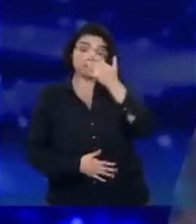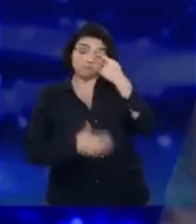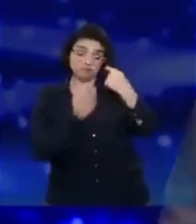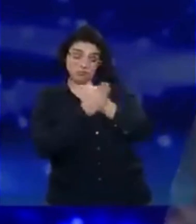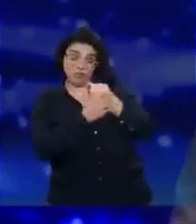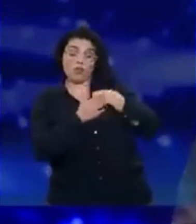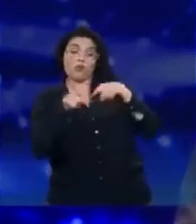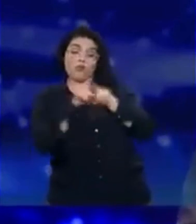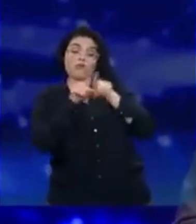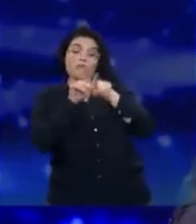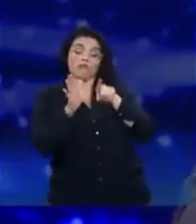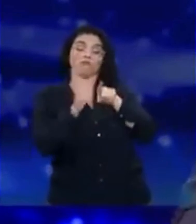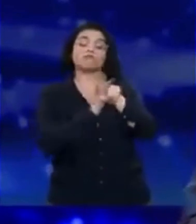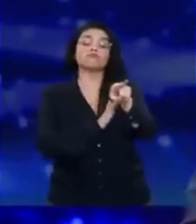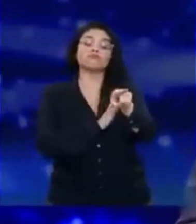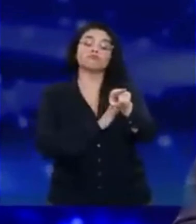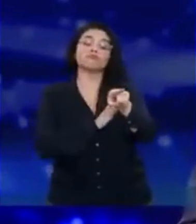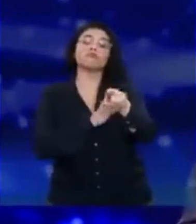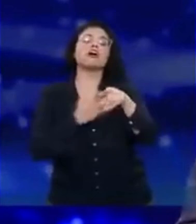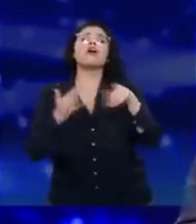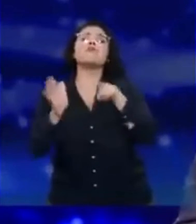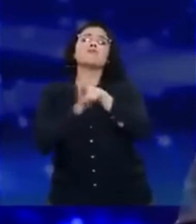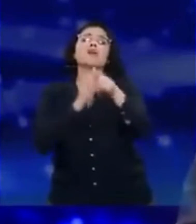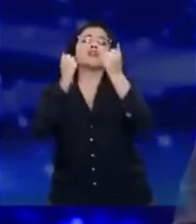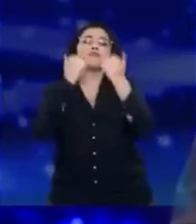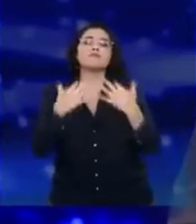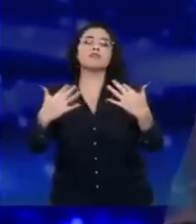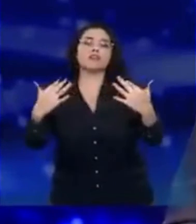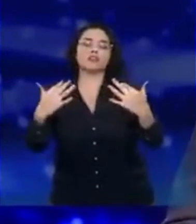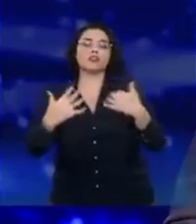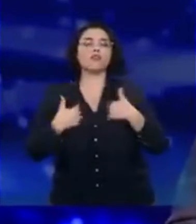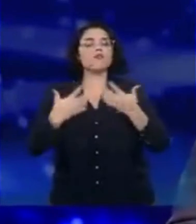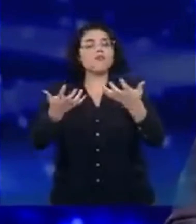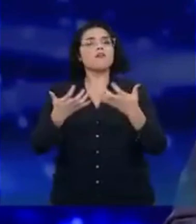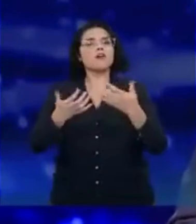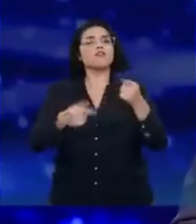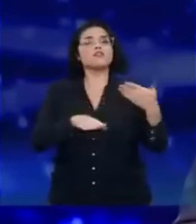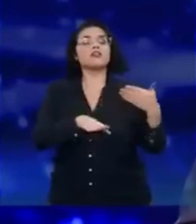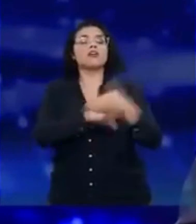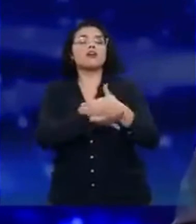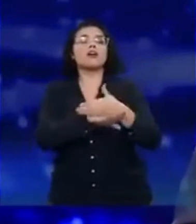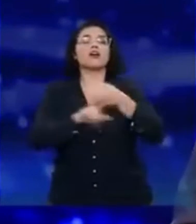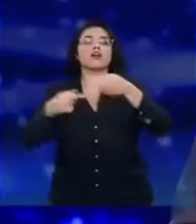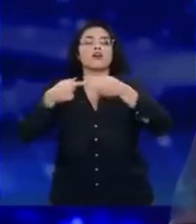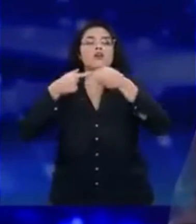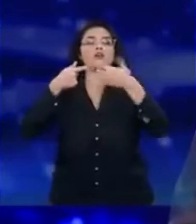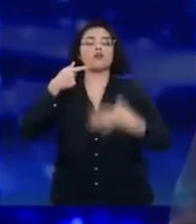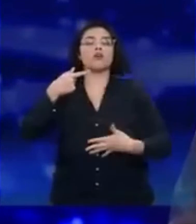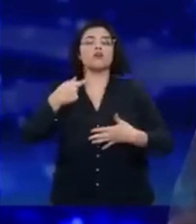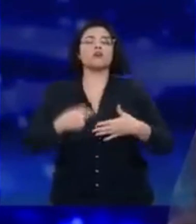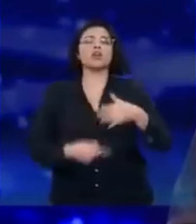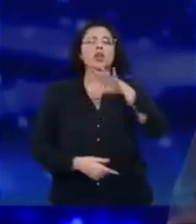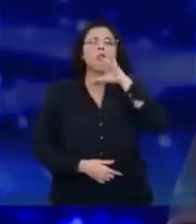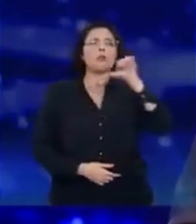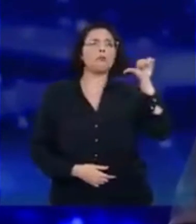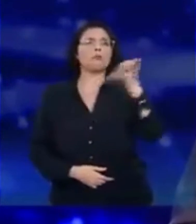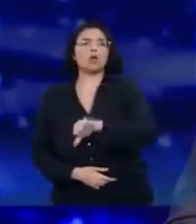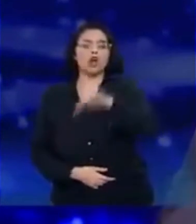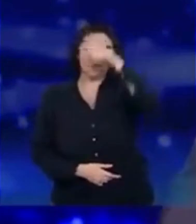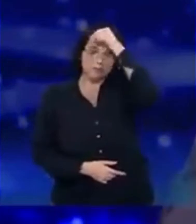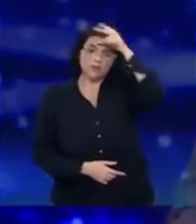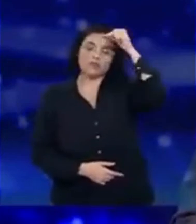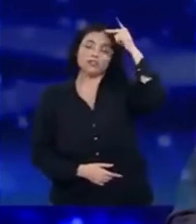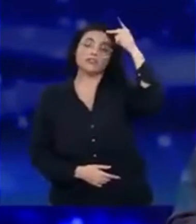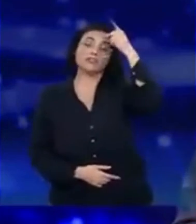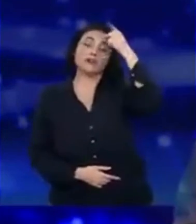pergunta, eu vou fazer uma pergunta, mas agora é para a plateia. Vou pedir para todo mundo entrar no Google e digitar aí, pior prefeito de São Paulo.